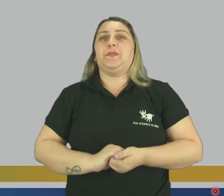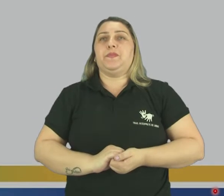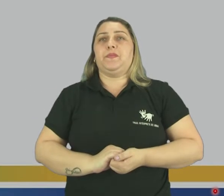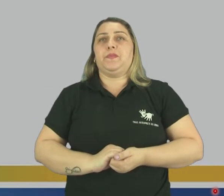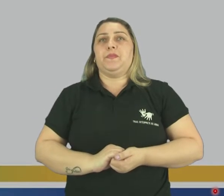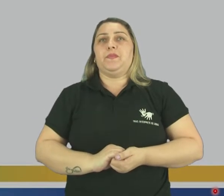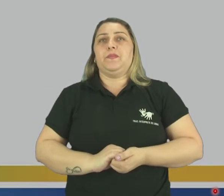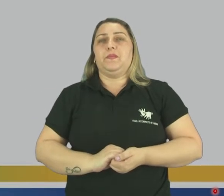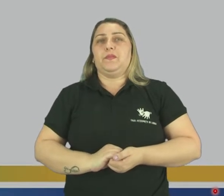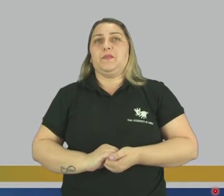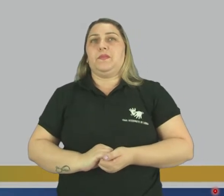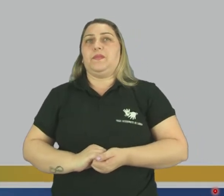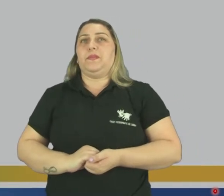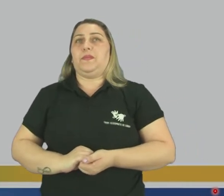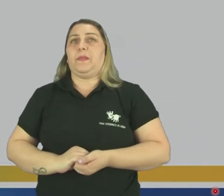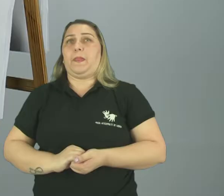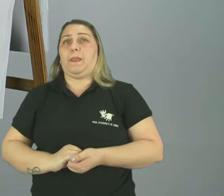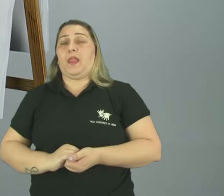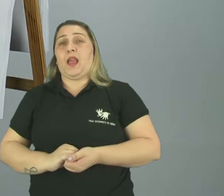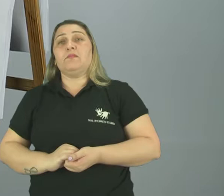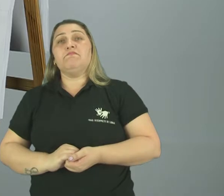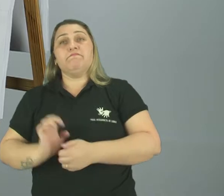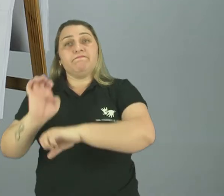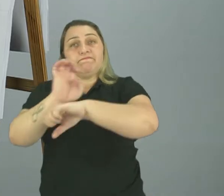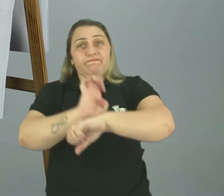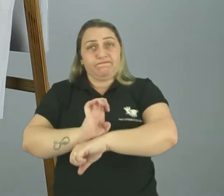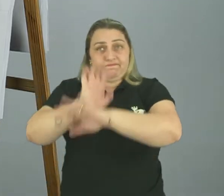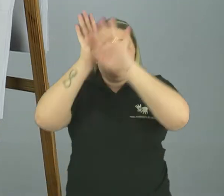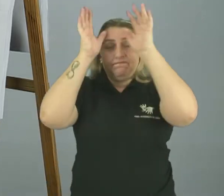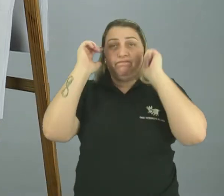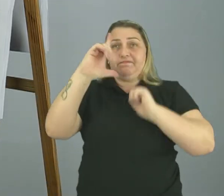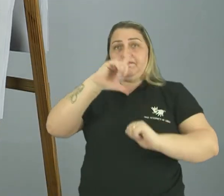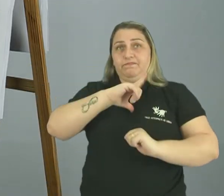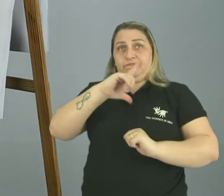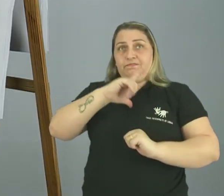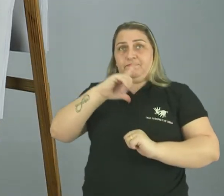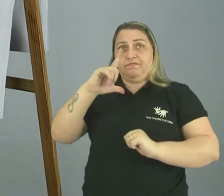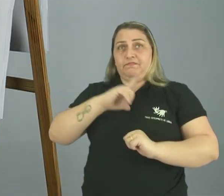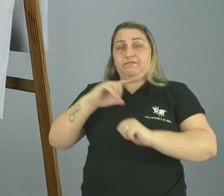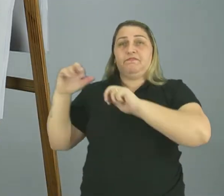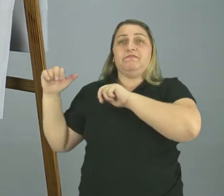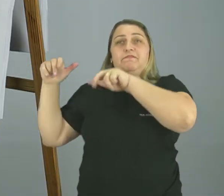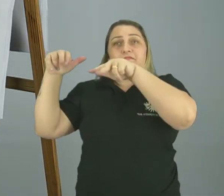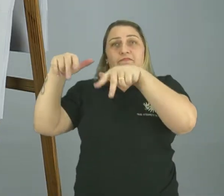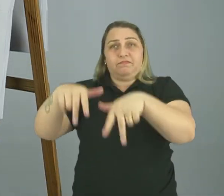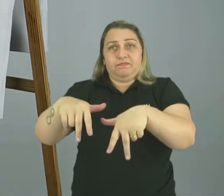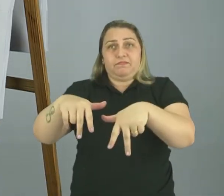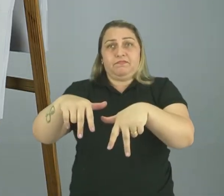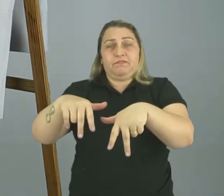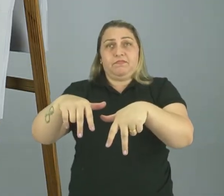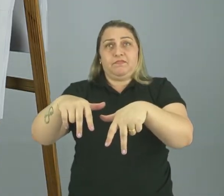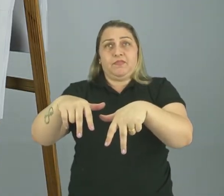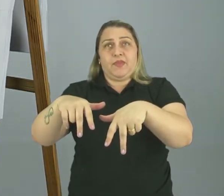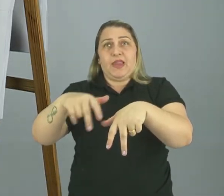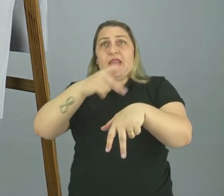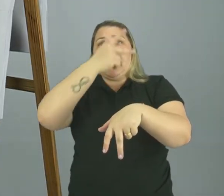Ou seja, no estado do Acre teve imigrantes. E esses